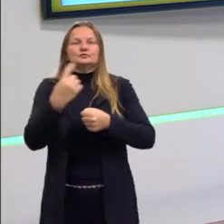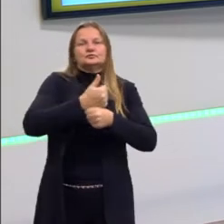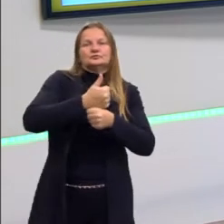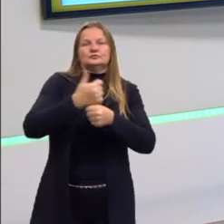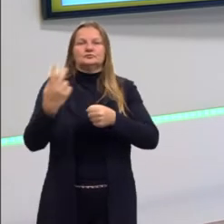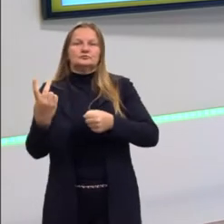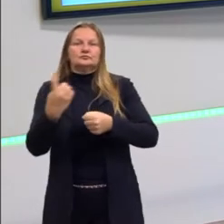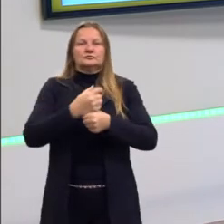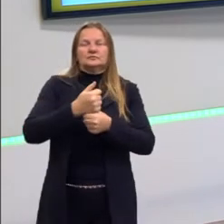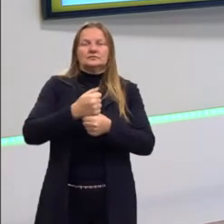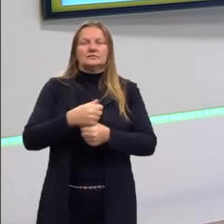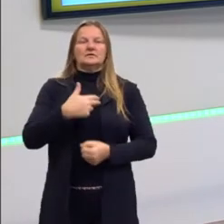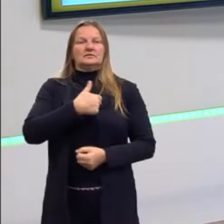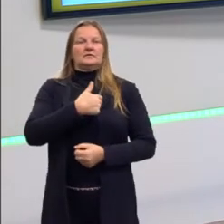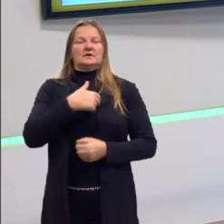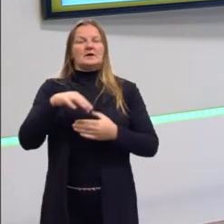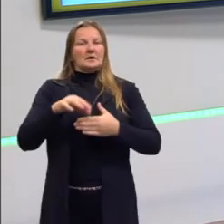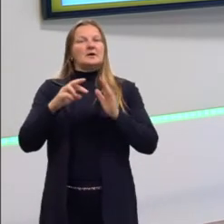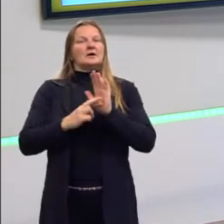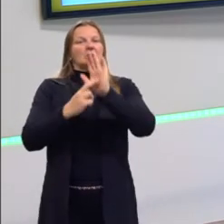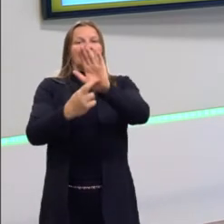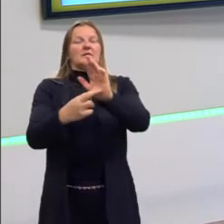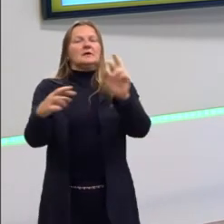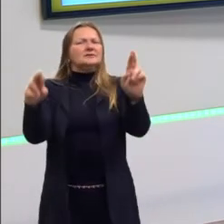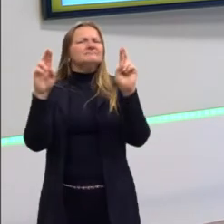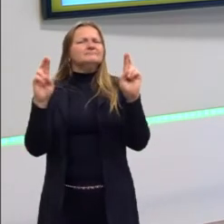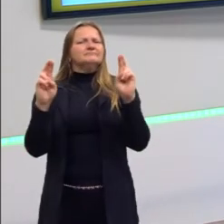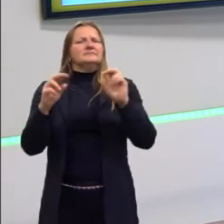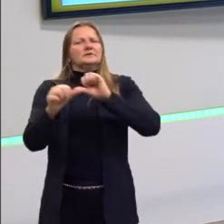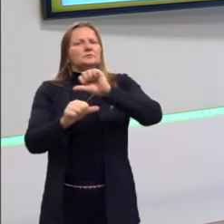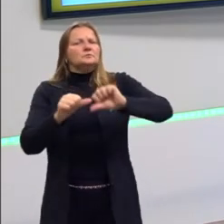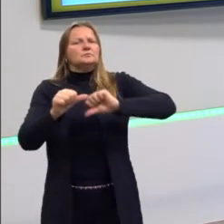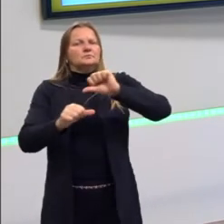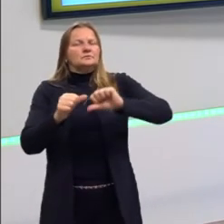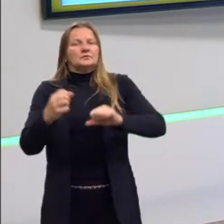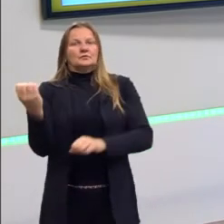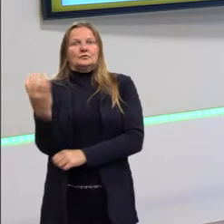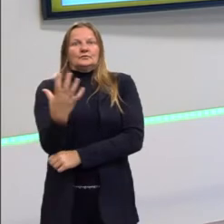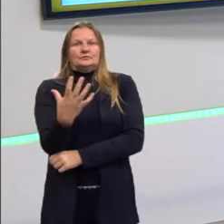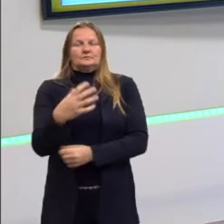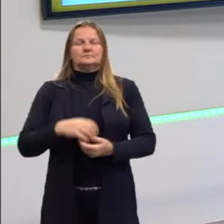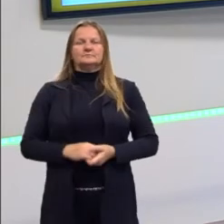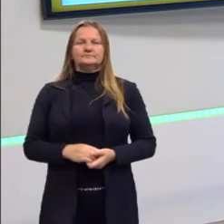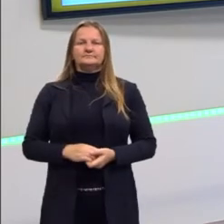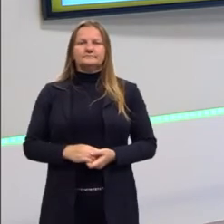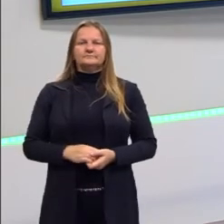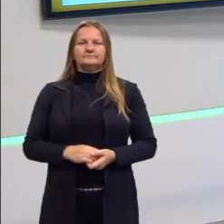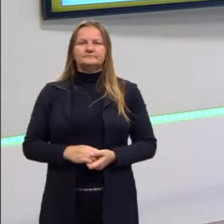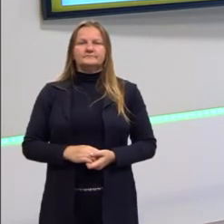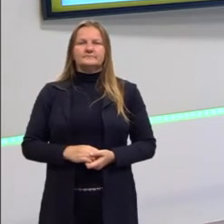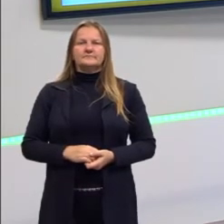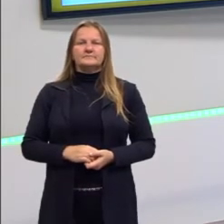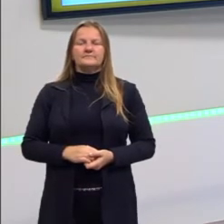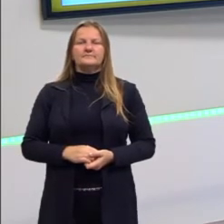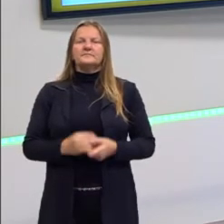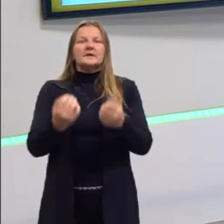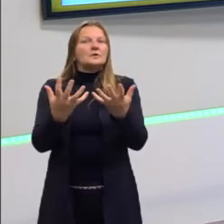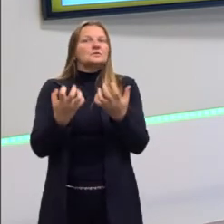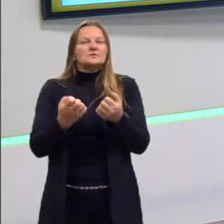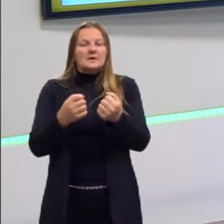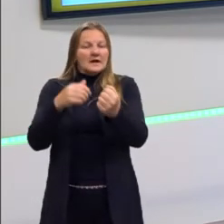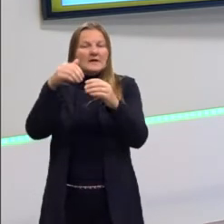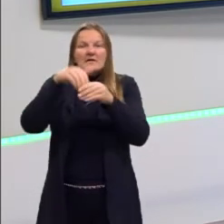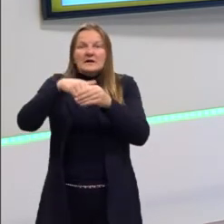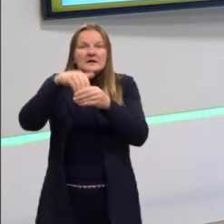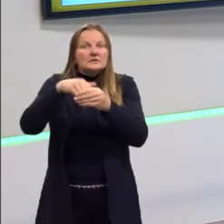Então, bem ou mal, Getúlio Vargas representava uma esperança de uma mudança, de uma novidade. E ele não aceita o resultado das